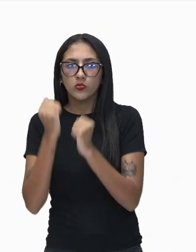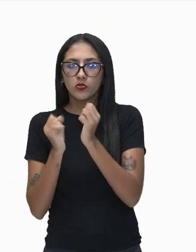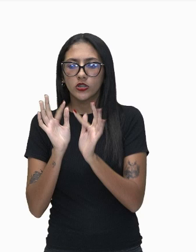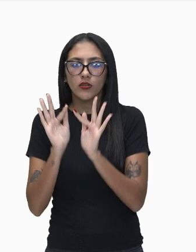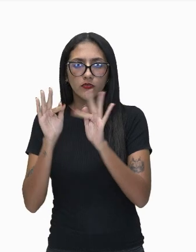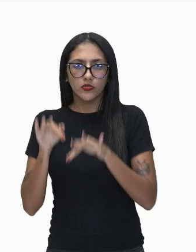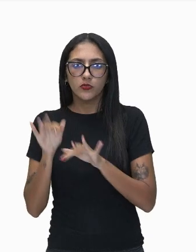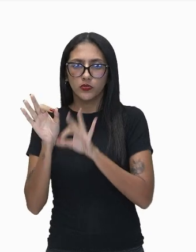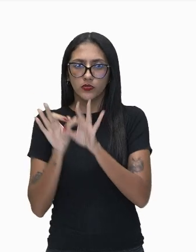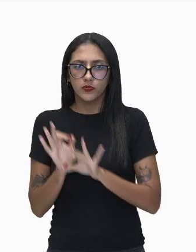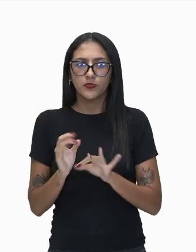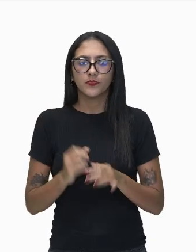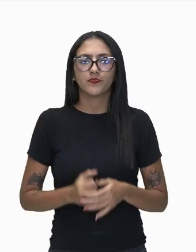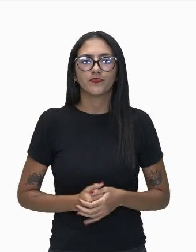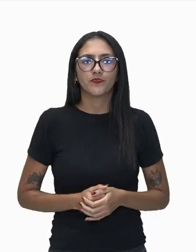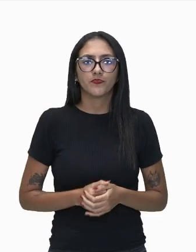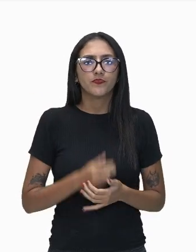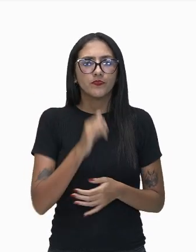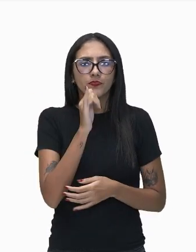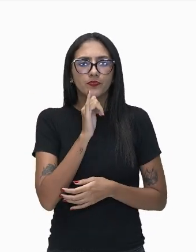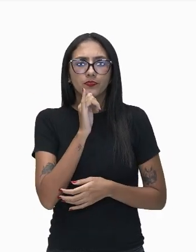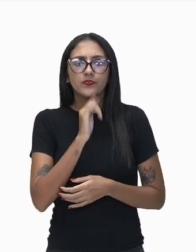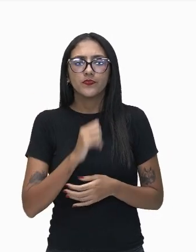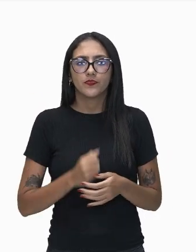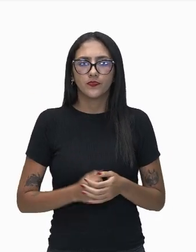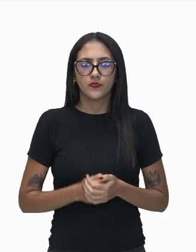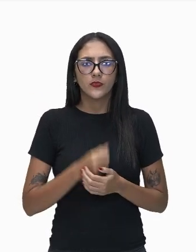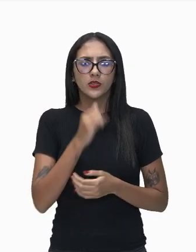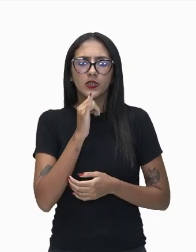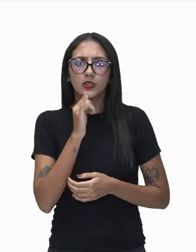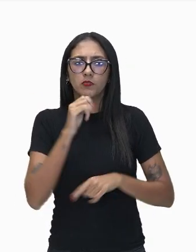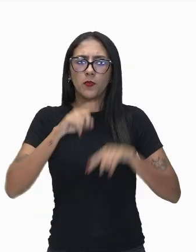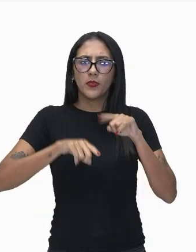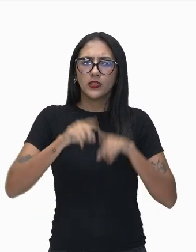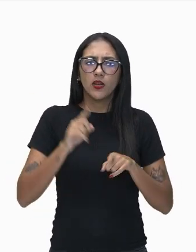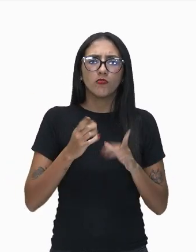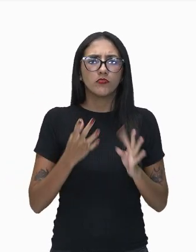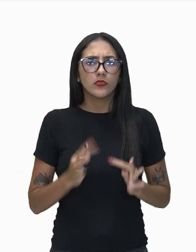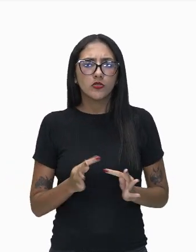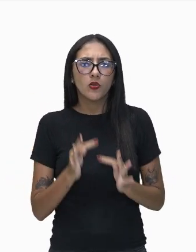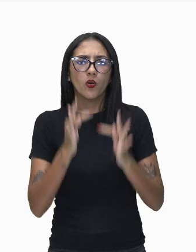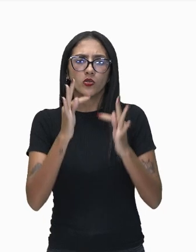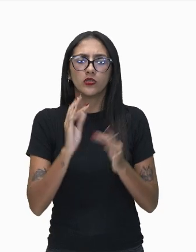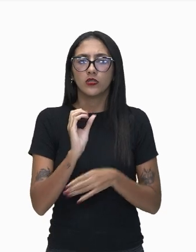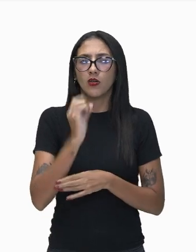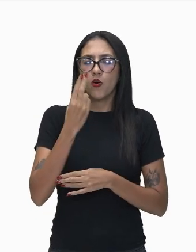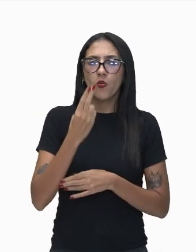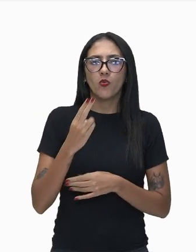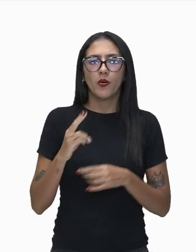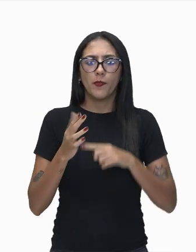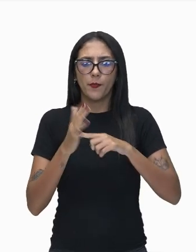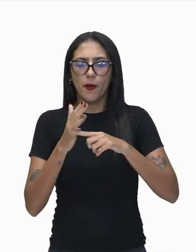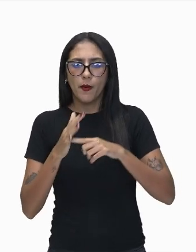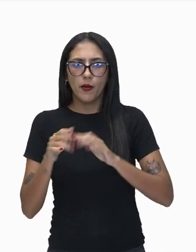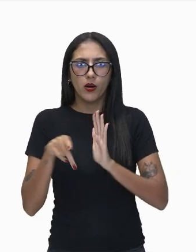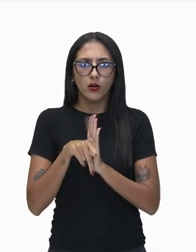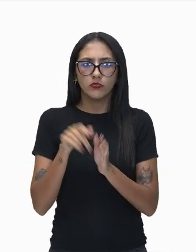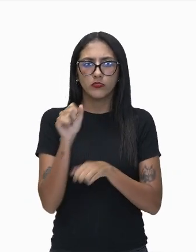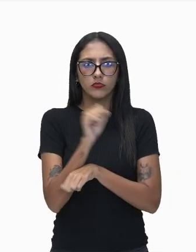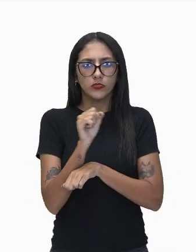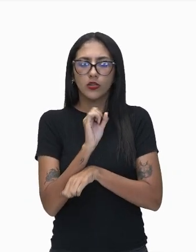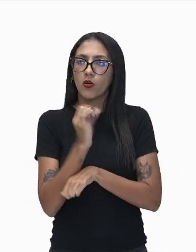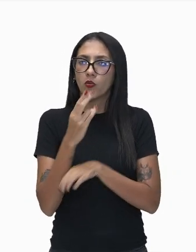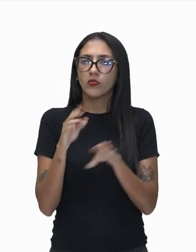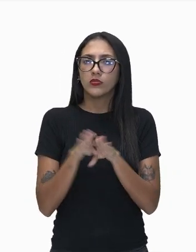Os exemplos incluem, então, a fabricação de componentes eletrônicos ou peças de automóveis e também